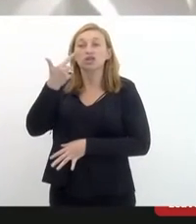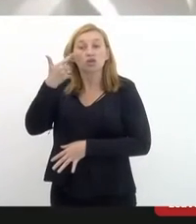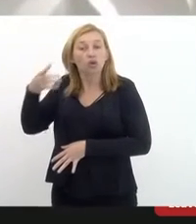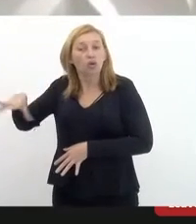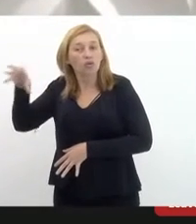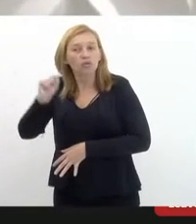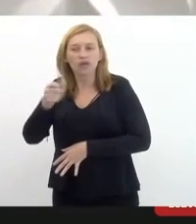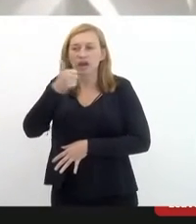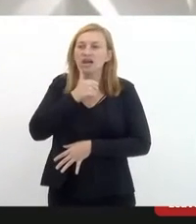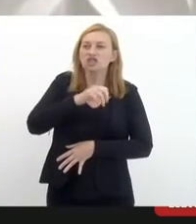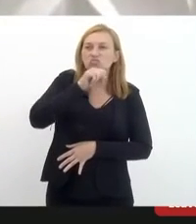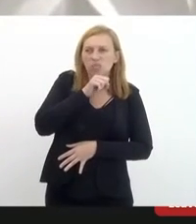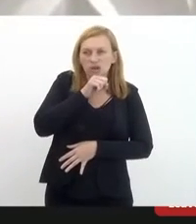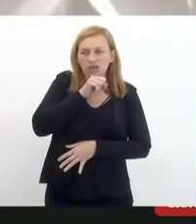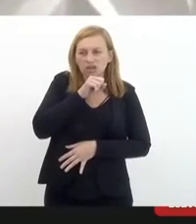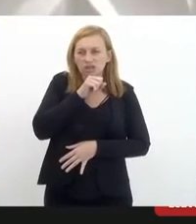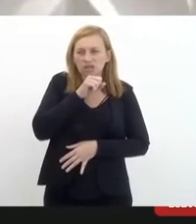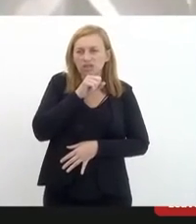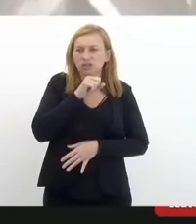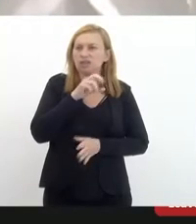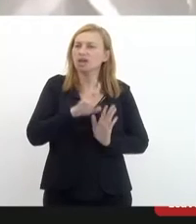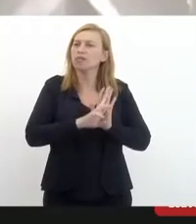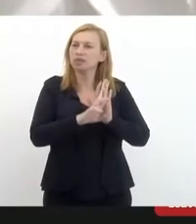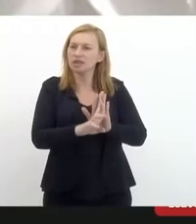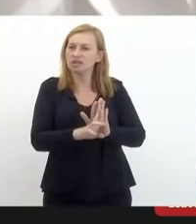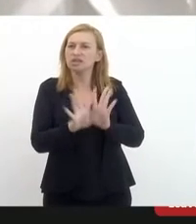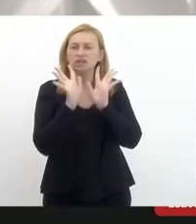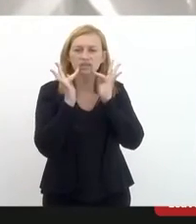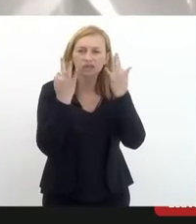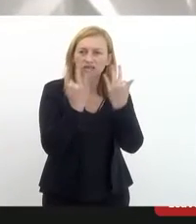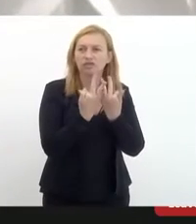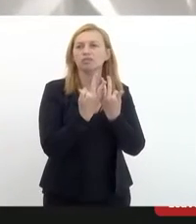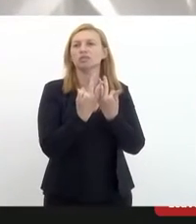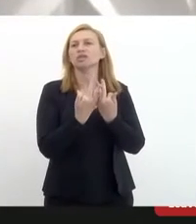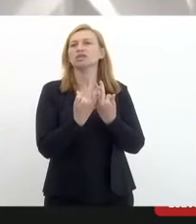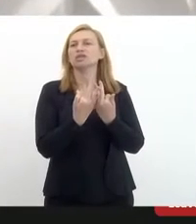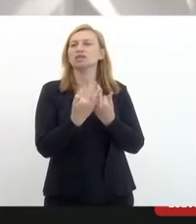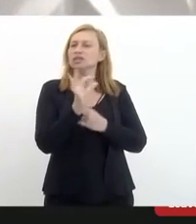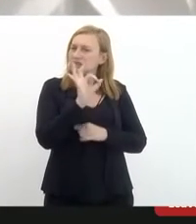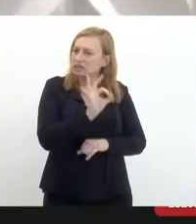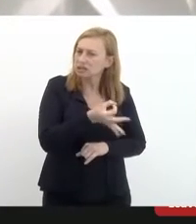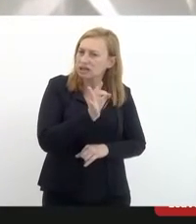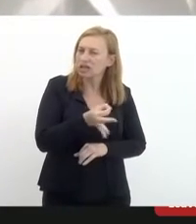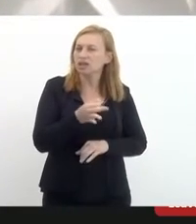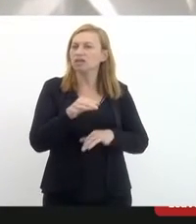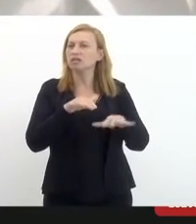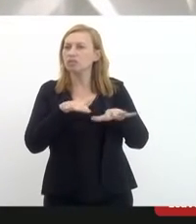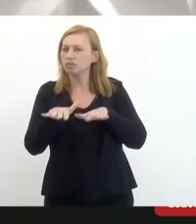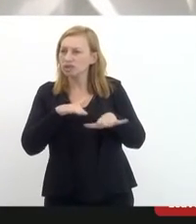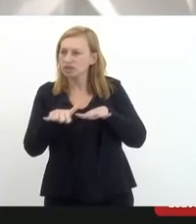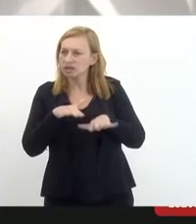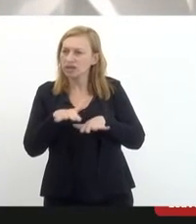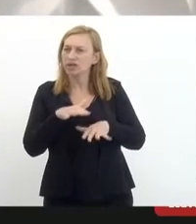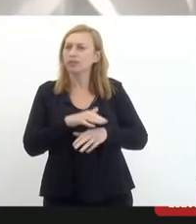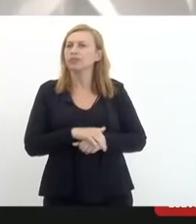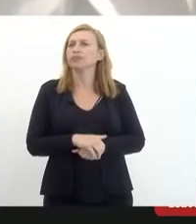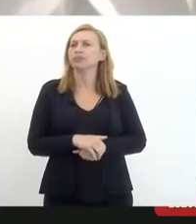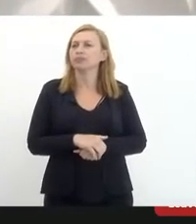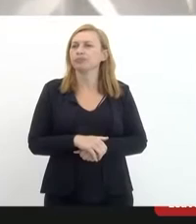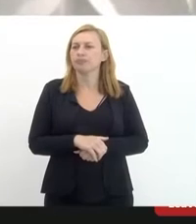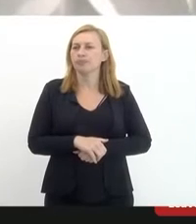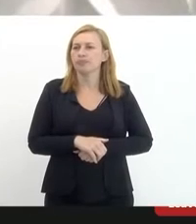as mães, a representação das famílias que, por certo, mobilizaram a